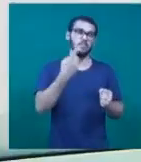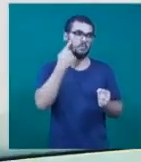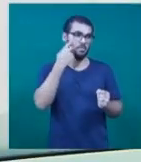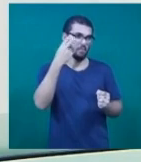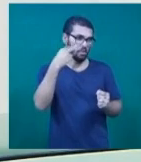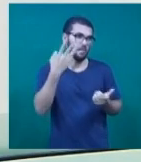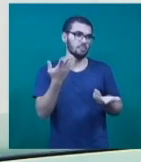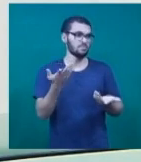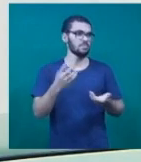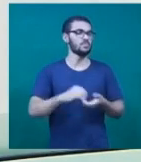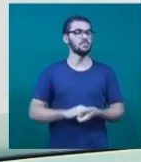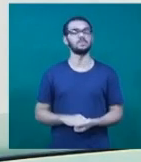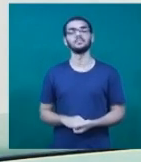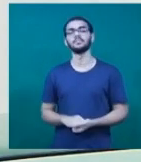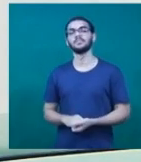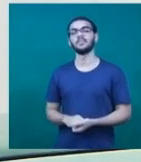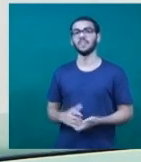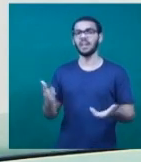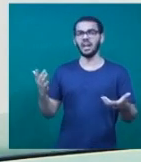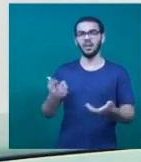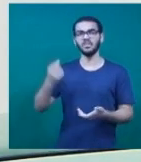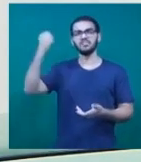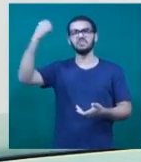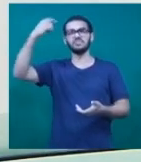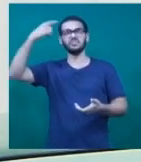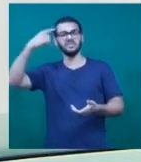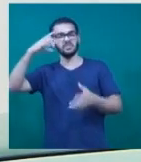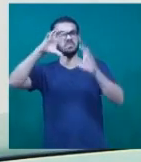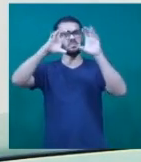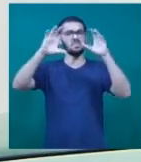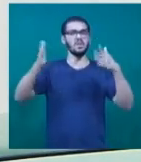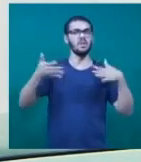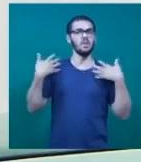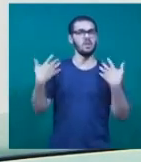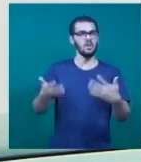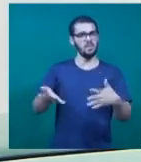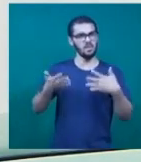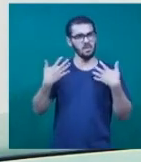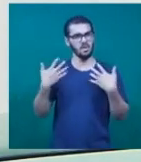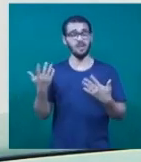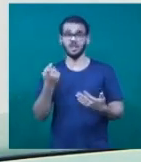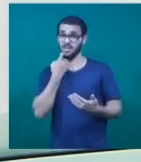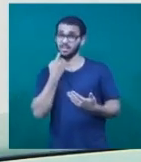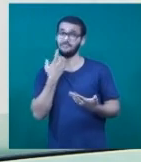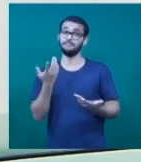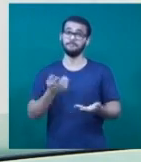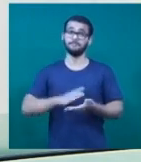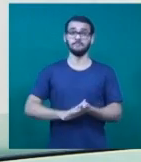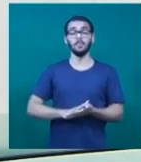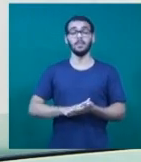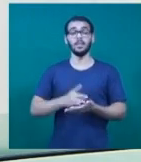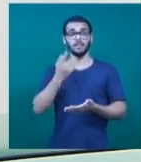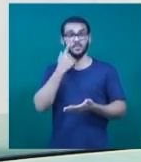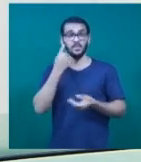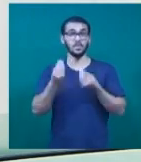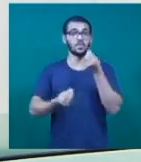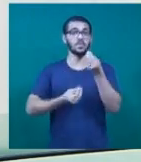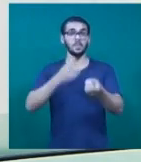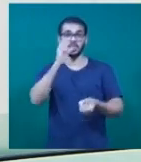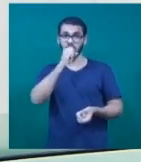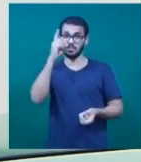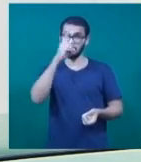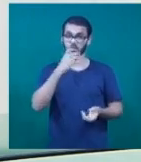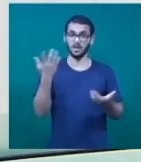O tempo firmou. Sol logo cedo entre nuvens e o calor ao longo do dia. Pelo menos nesta sexta-feira. A previsão para o fim de semana,